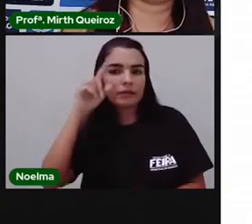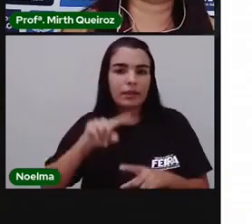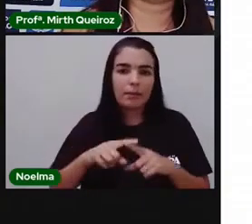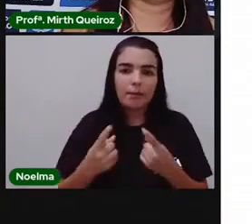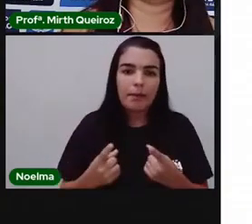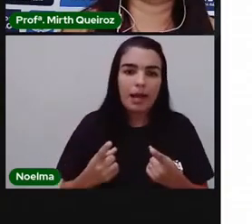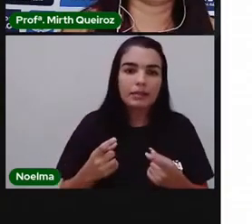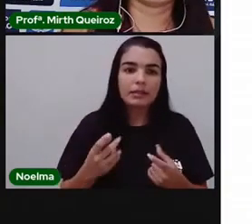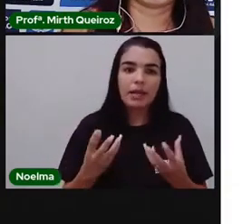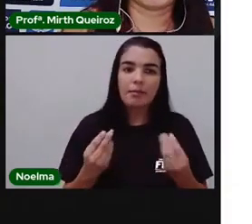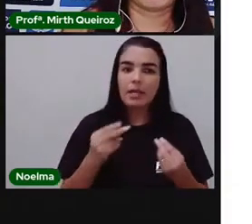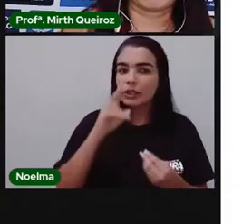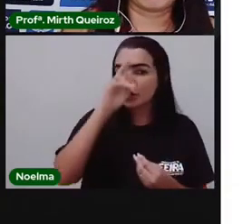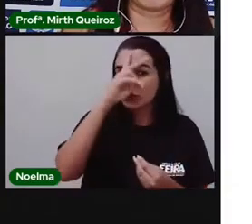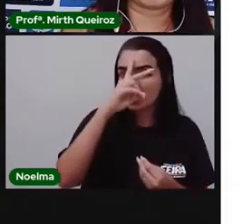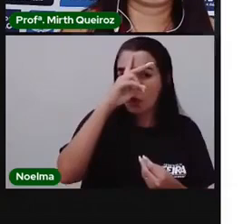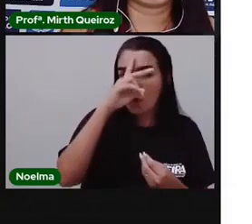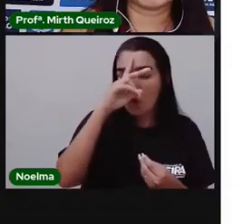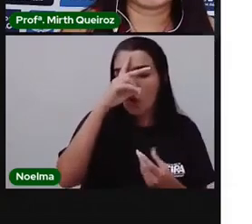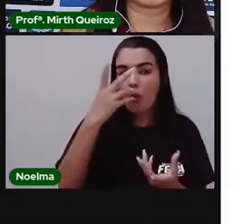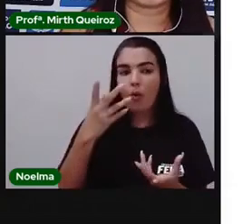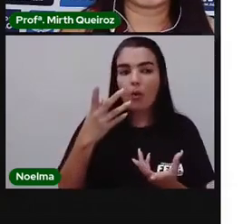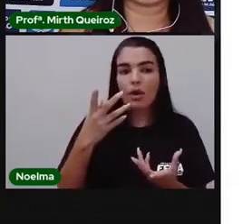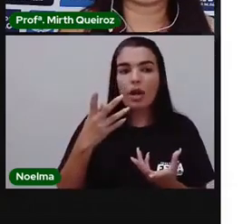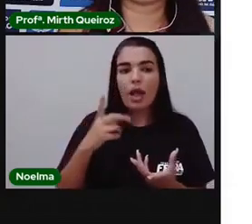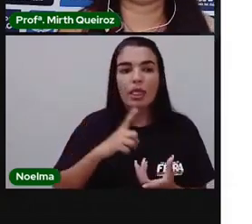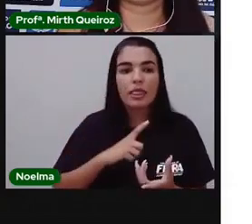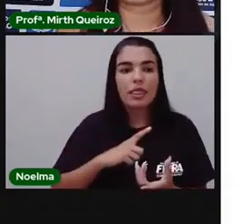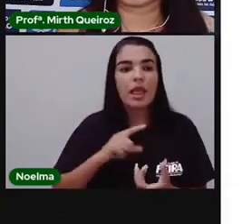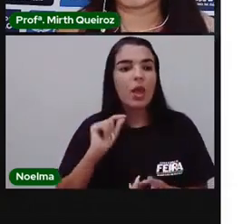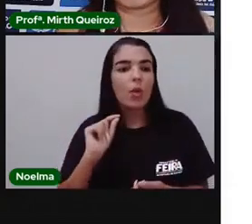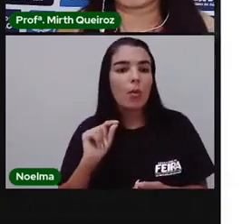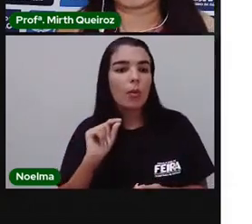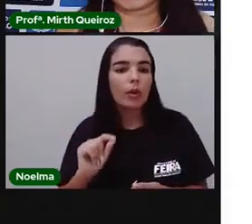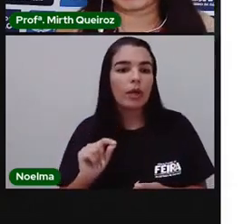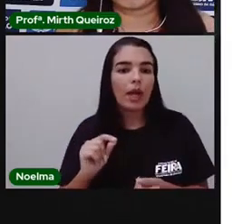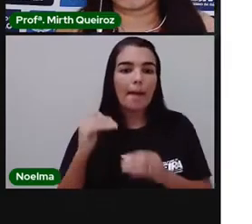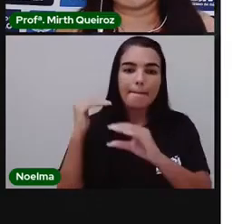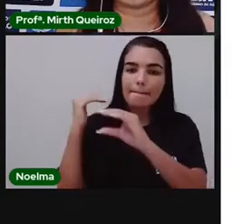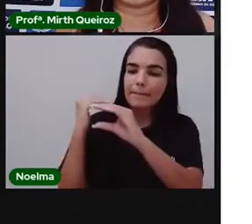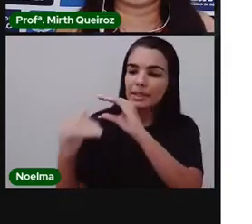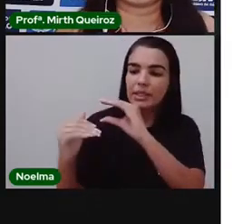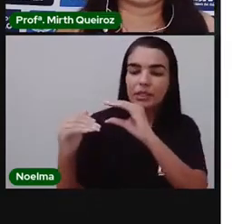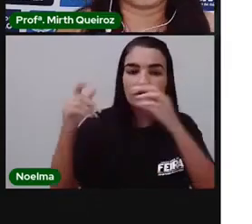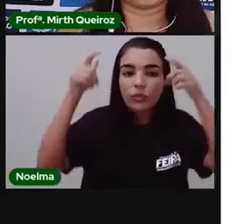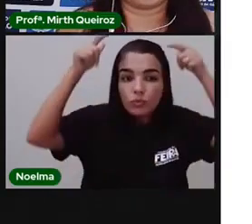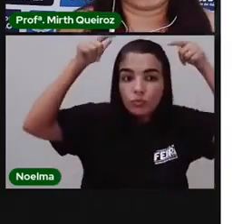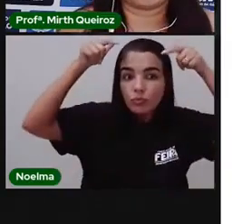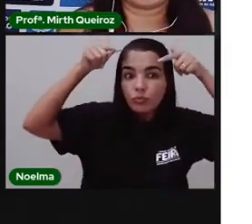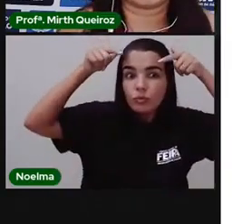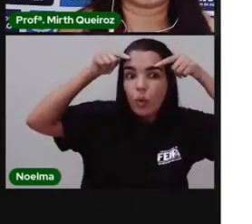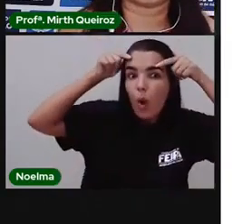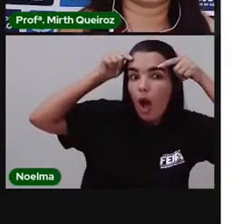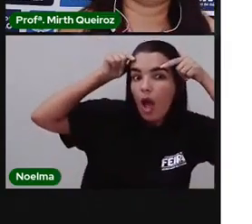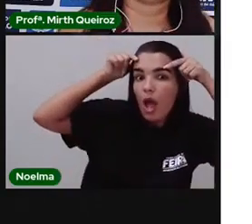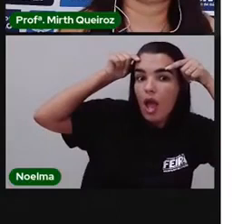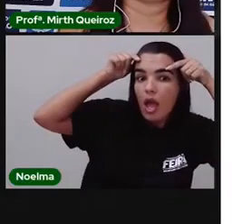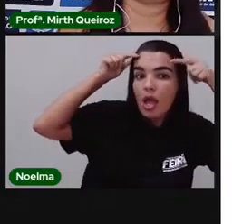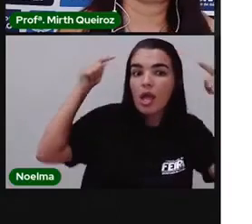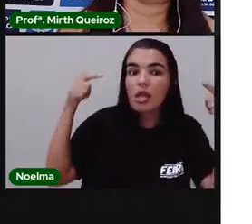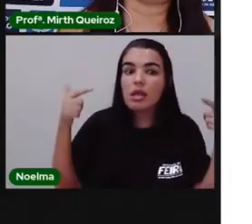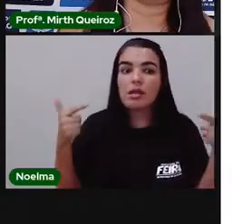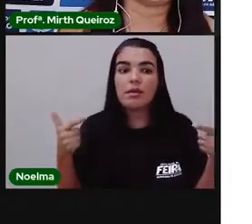populares estão essas lendas. Que é a lenda, o mensageiro e o imperador. Que foi um tipo de lenda